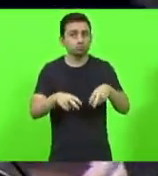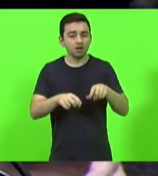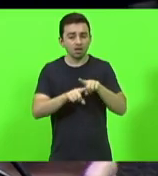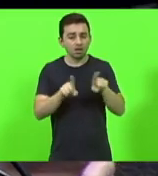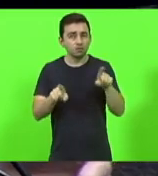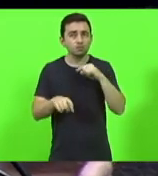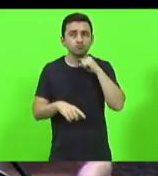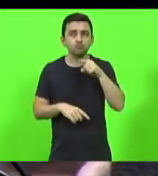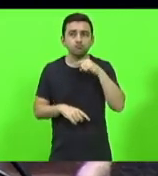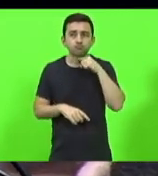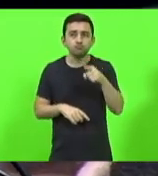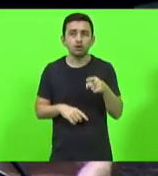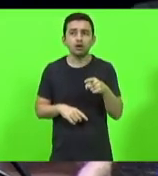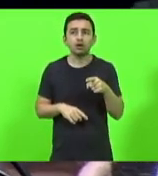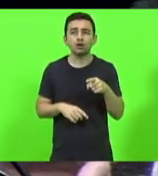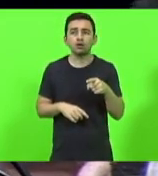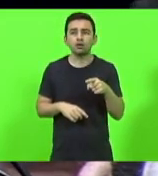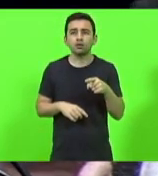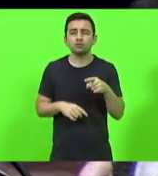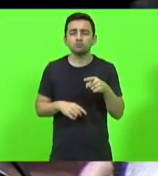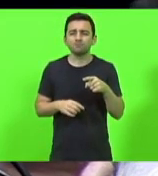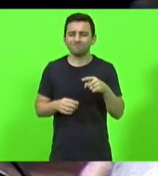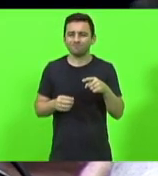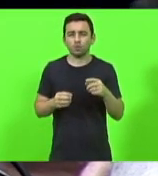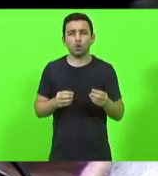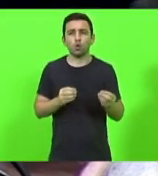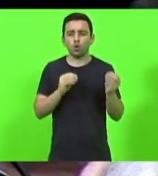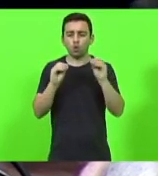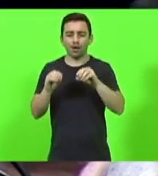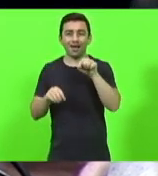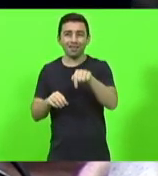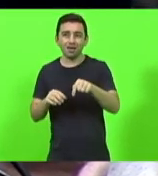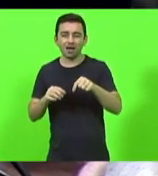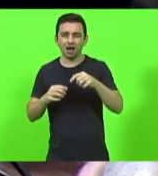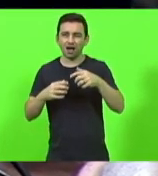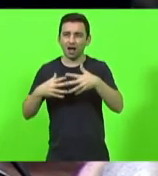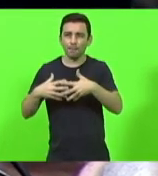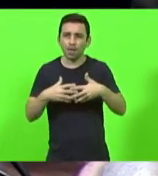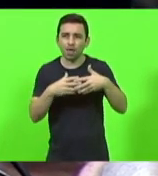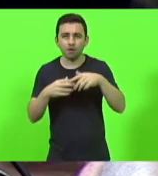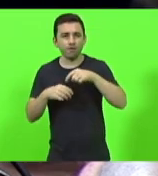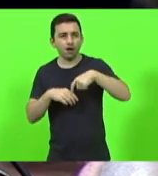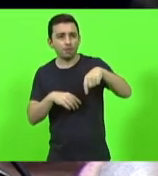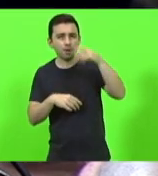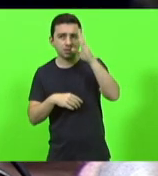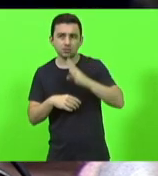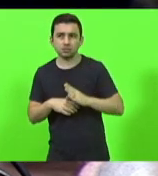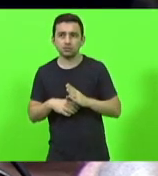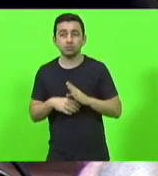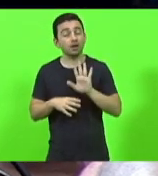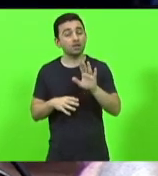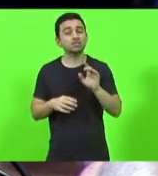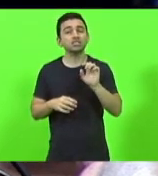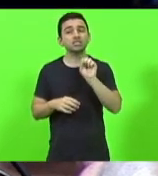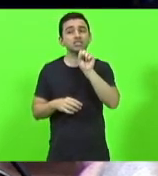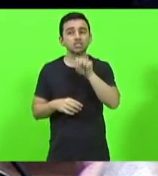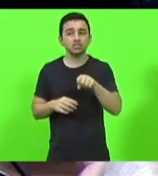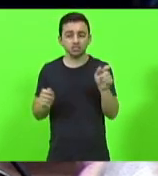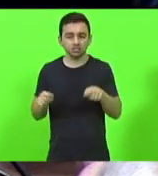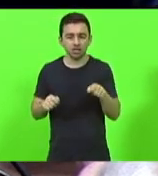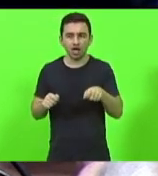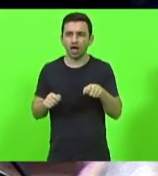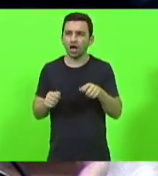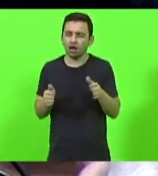colocar sua mercadoria em cima de grandes caminhões e trafegar pelo Brasil afora, mas sim trazer nos seus pequenos veículos,